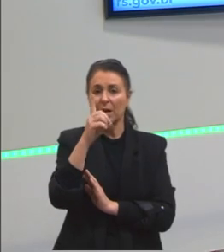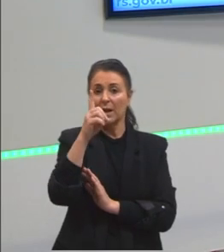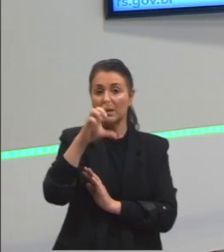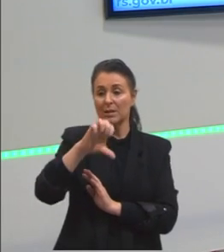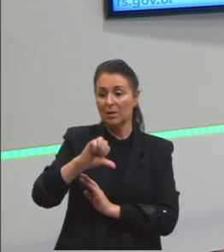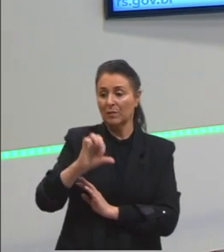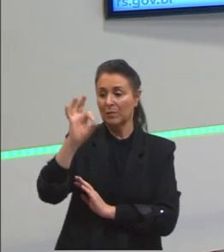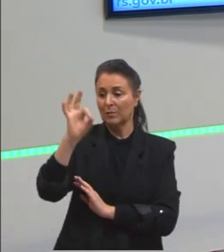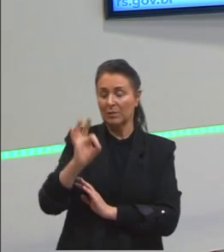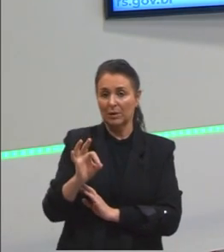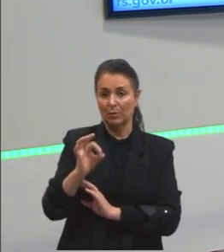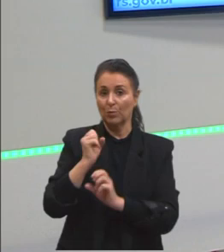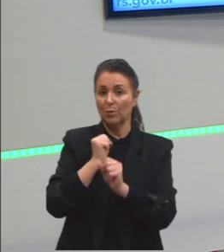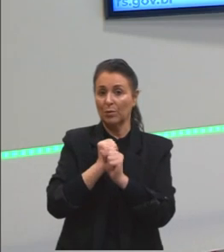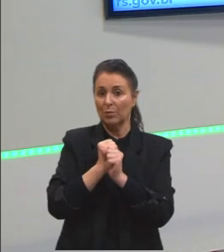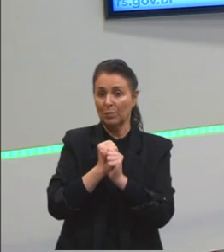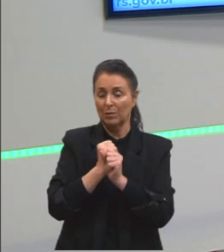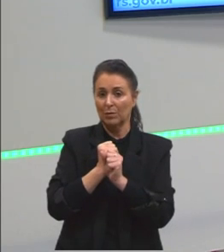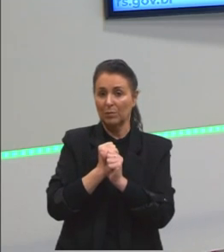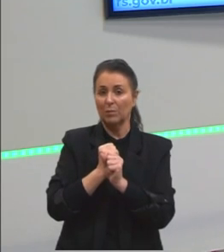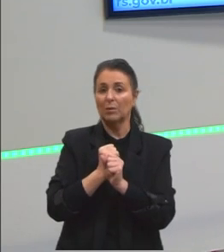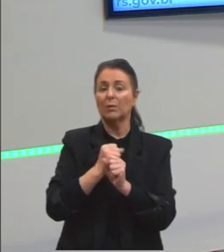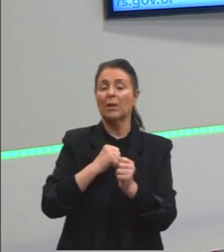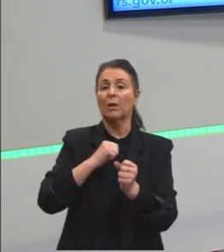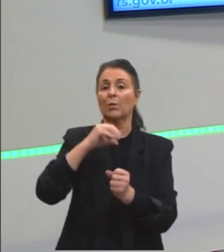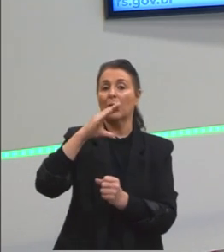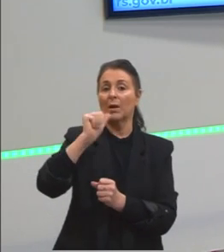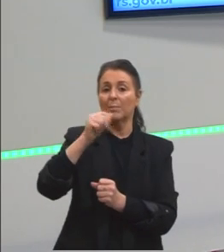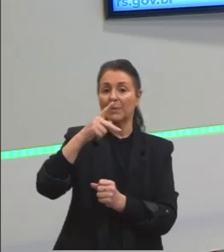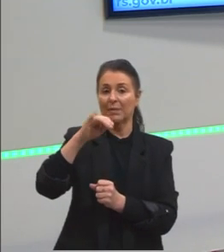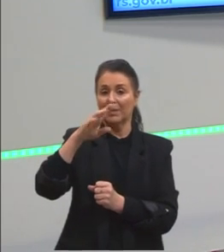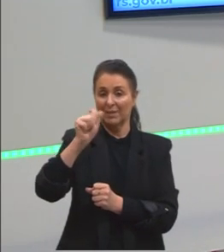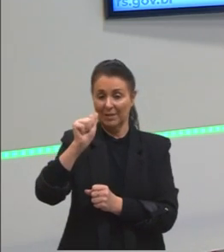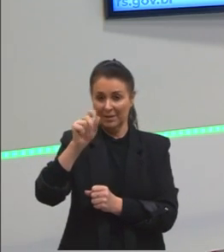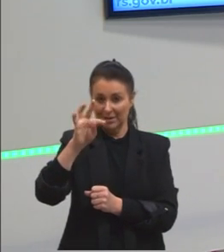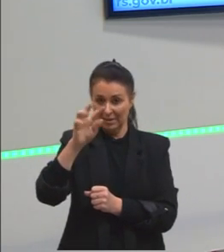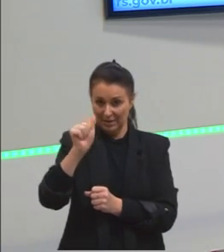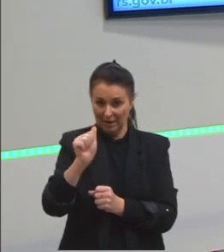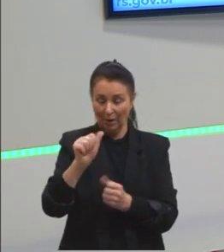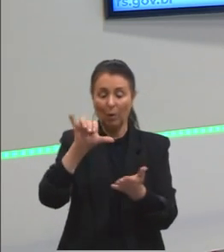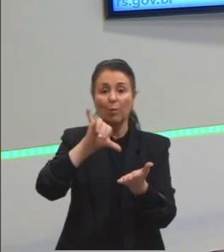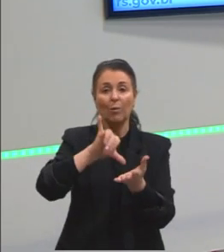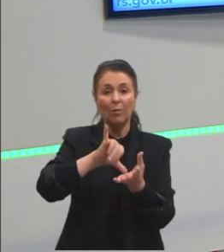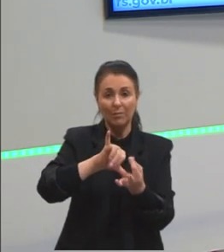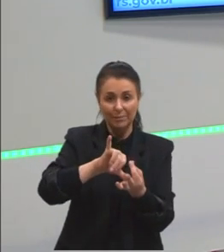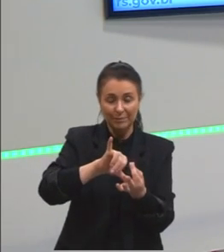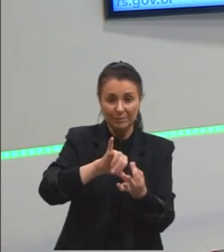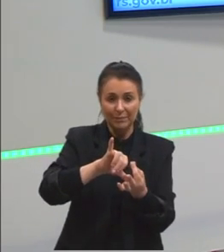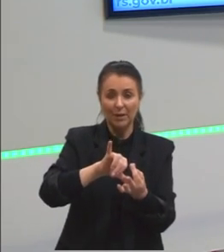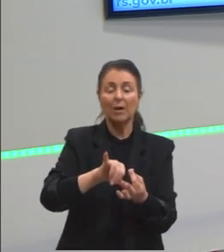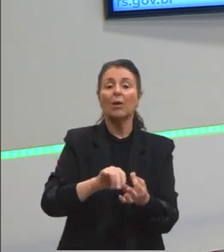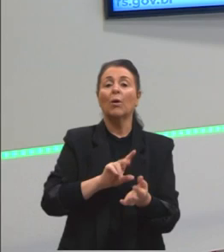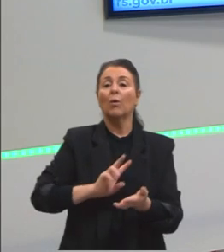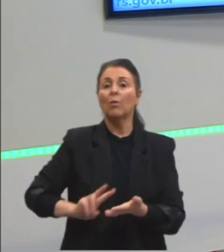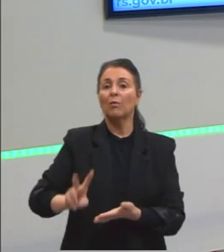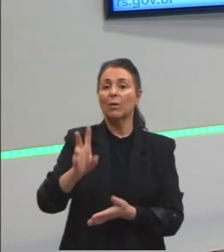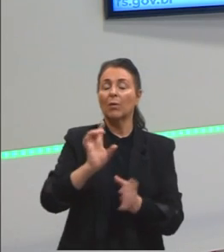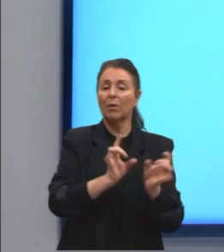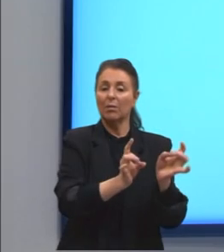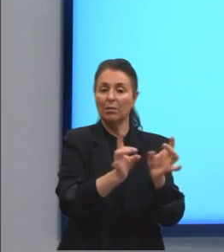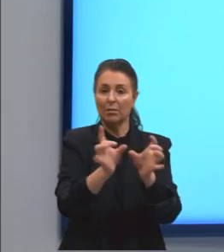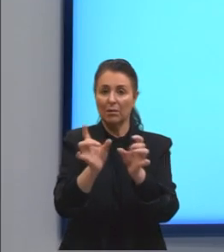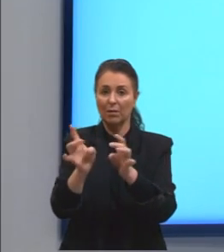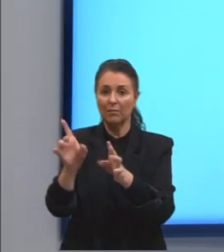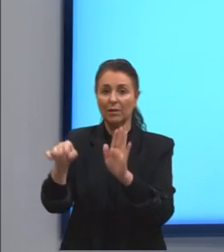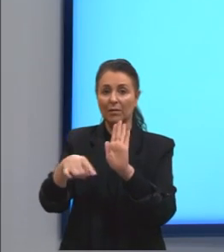ano. Então, temos o capital. Como é que eu chego de novo no valor do capital? O valor da venda menos o